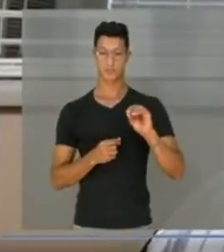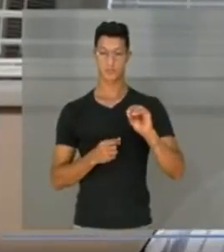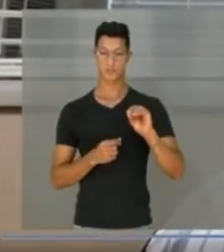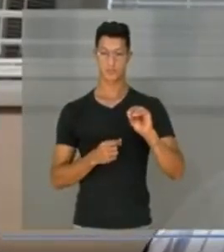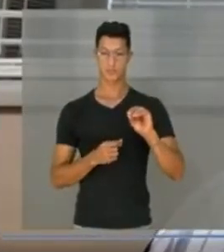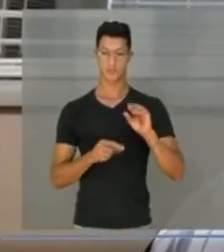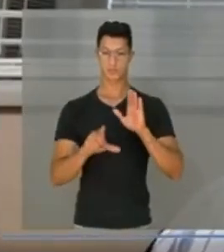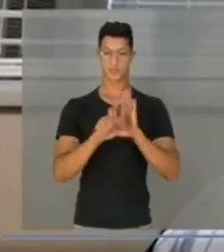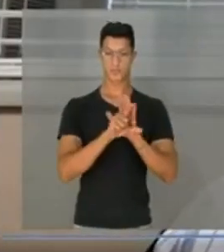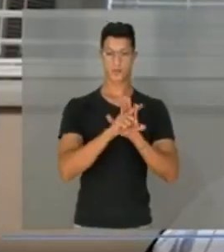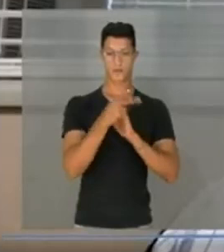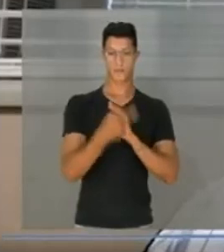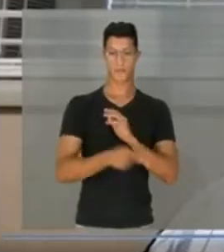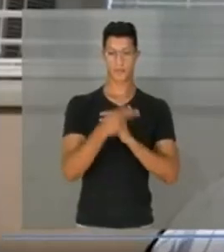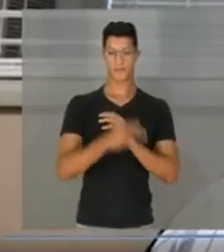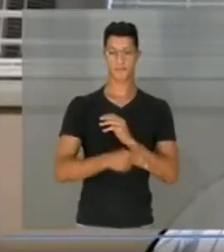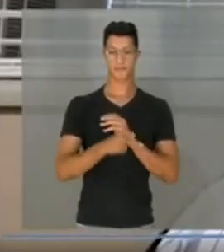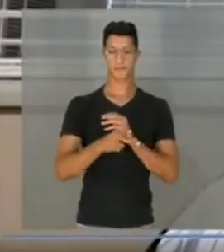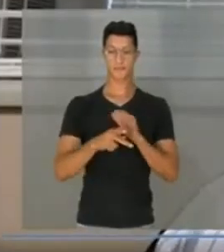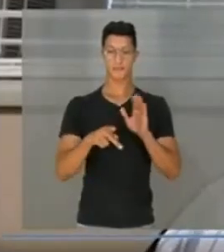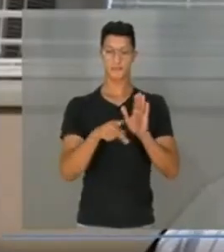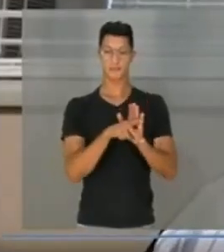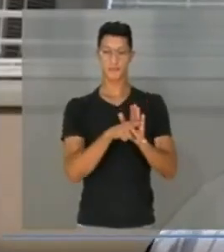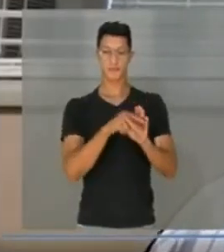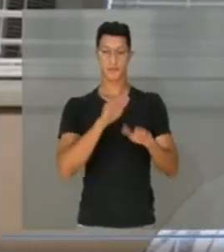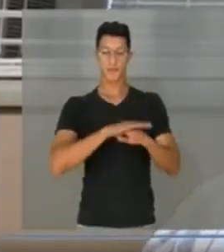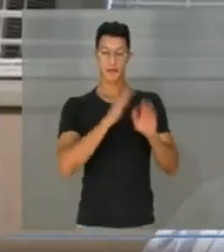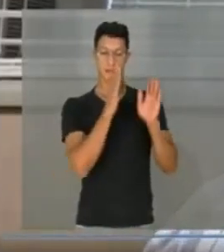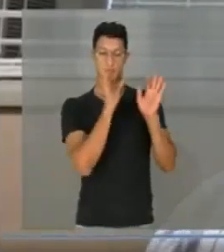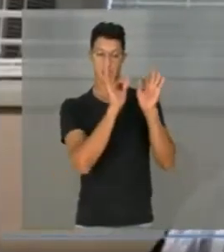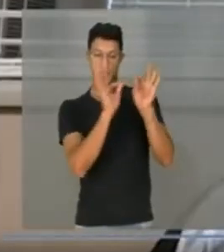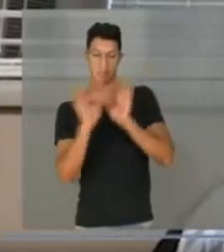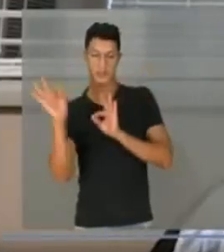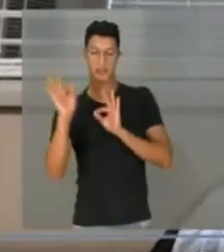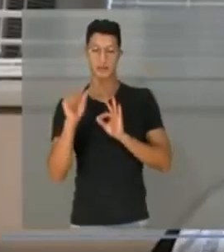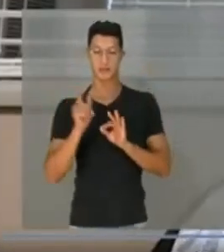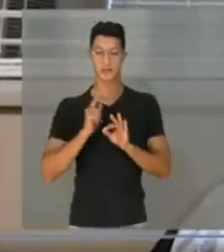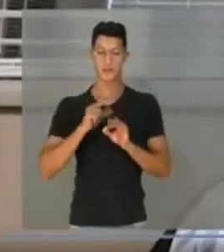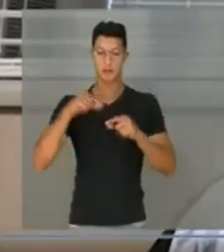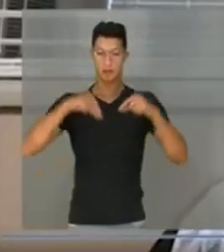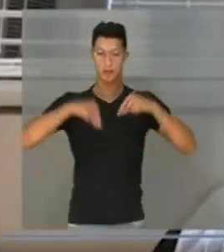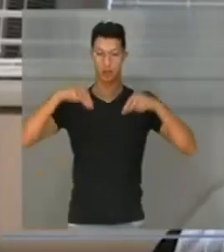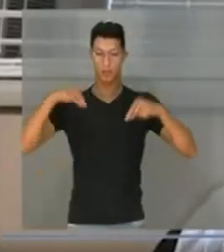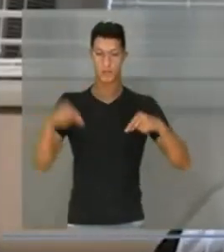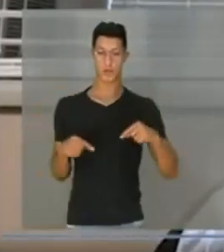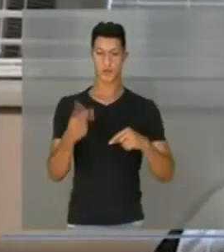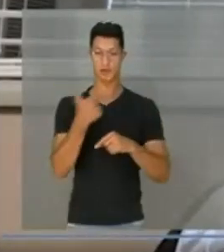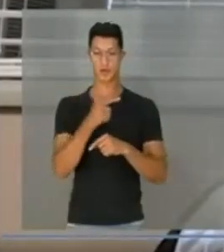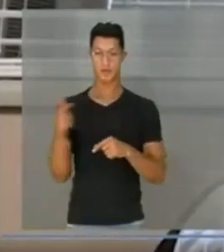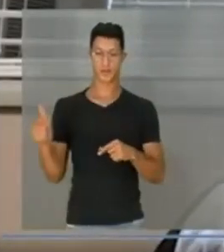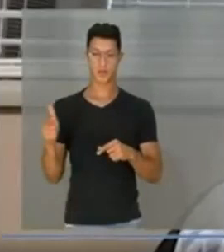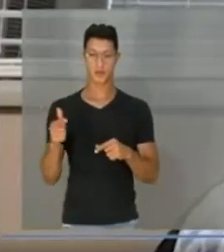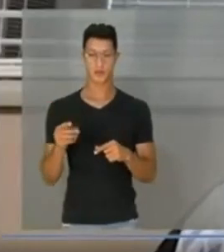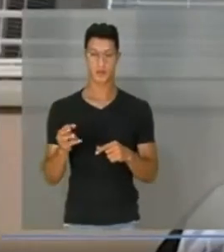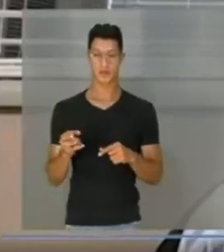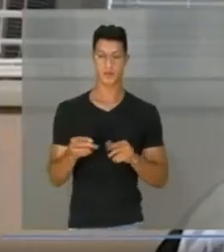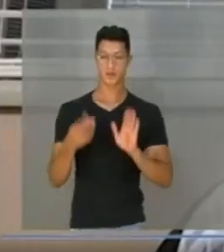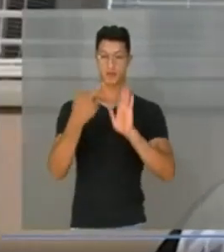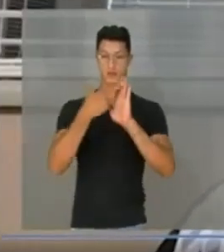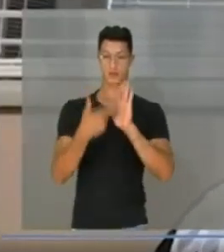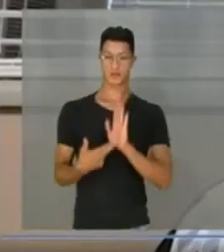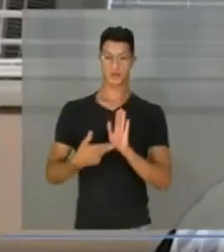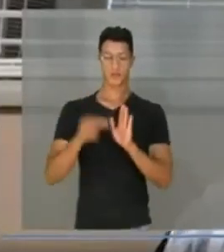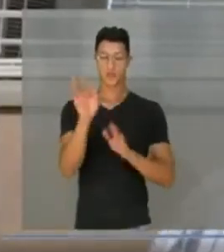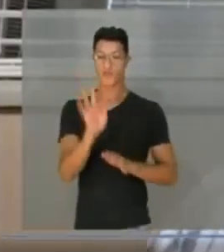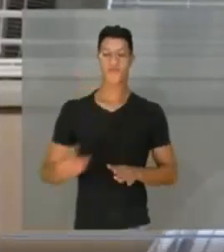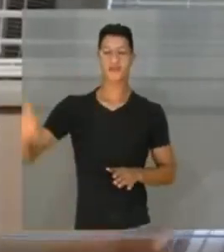As leis aqui, elas são provinciais, elas são mais segmentadas, assim, a acupuntura, prática, ela não tem uma regulamentação